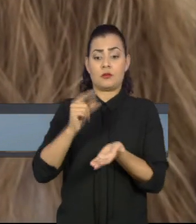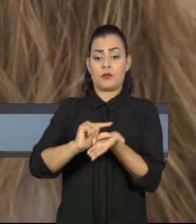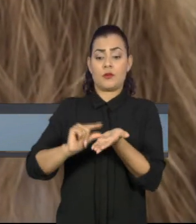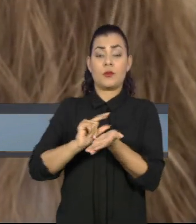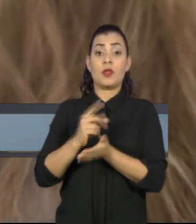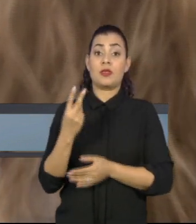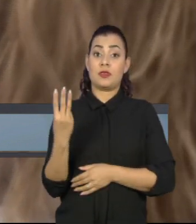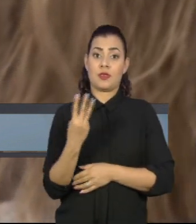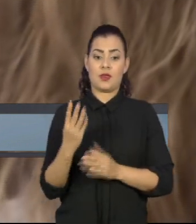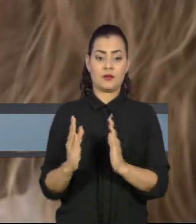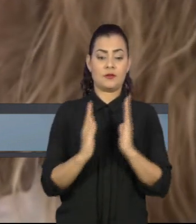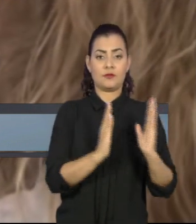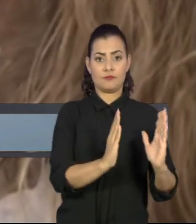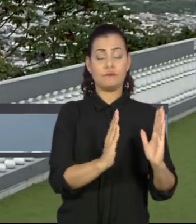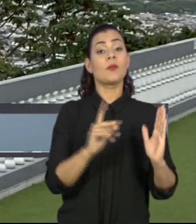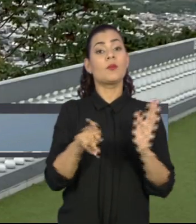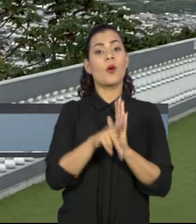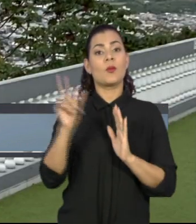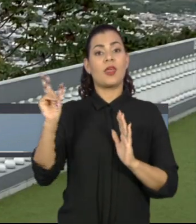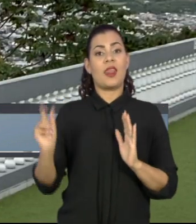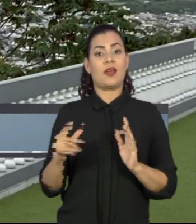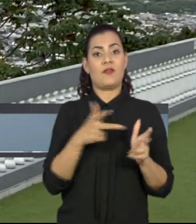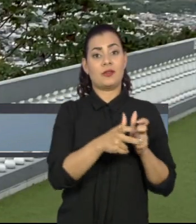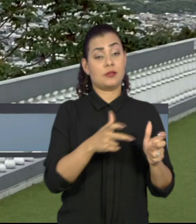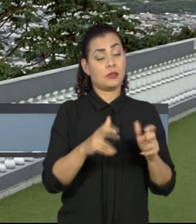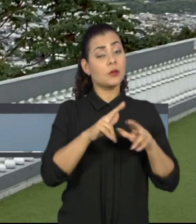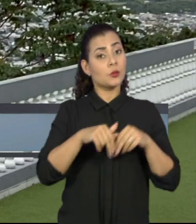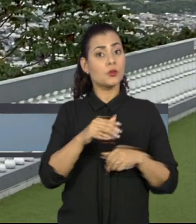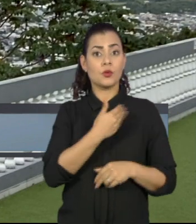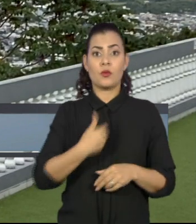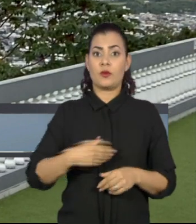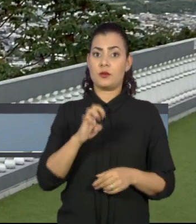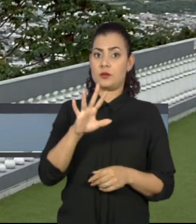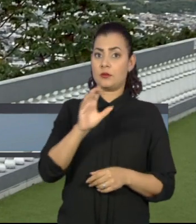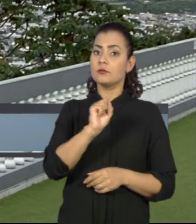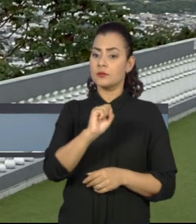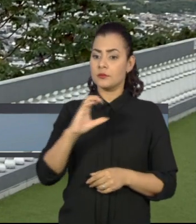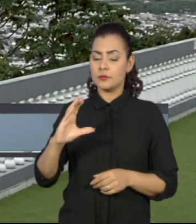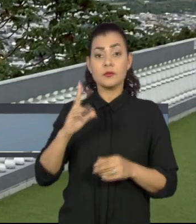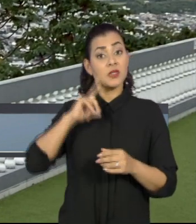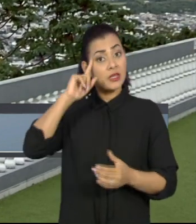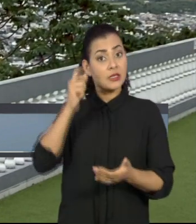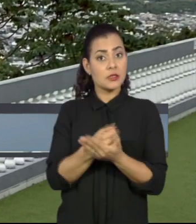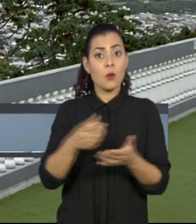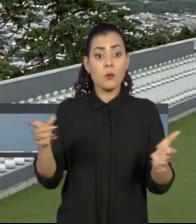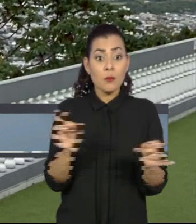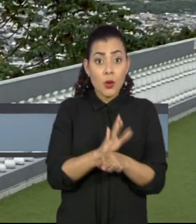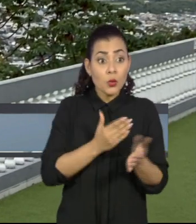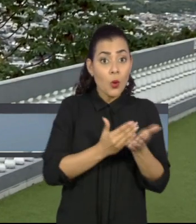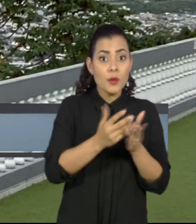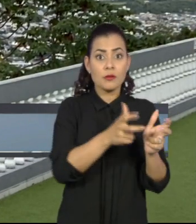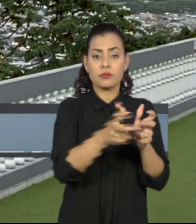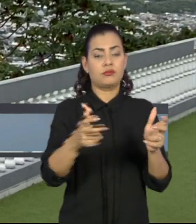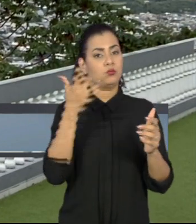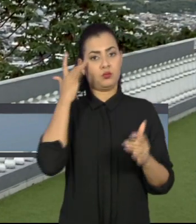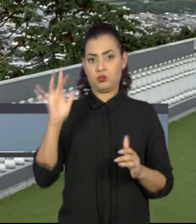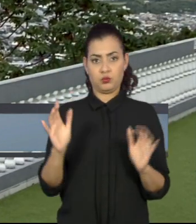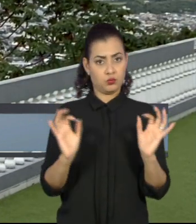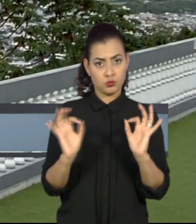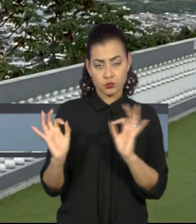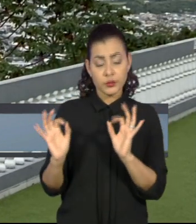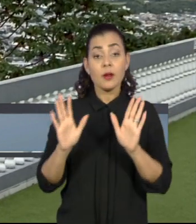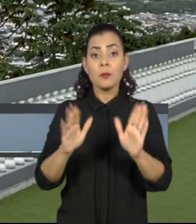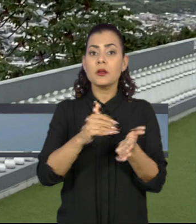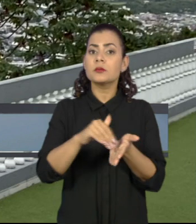da vacina italiana Grad-CoV-2. O governo do estado de Santa Catarina ainda não tem data definida para o início da imunização. A